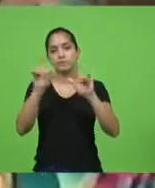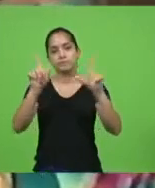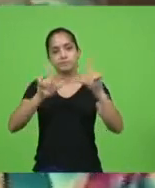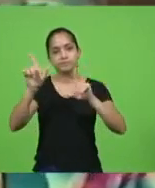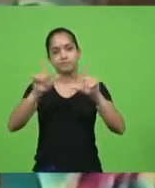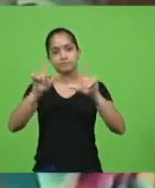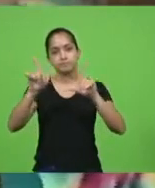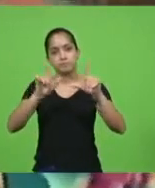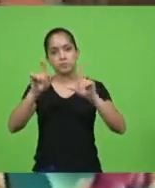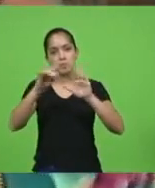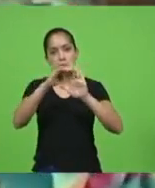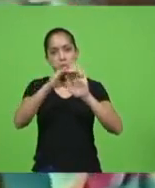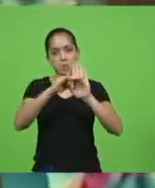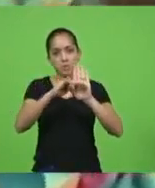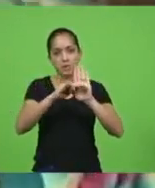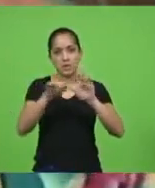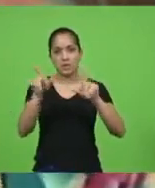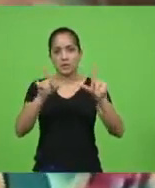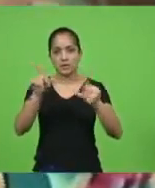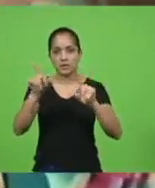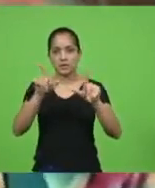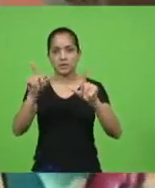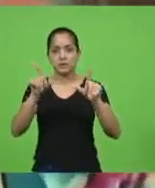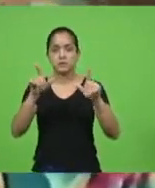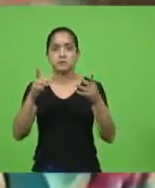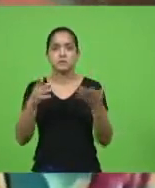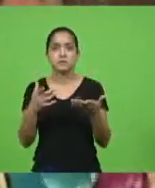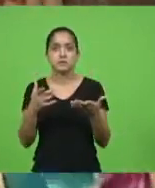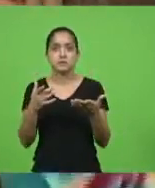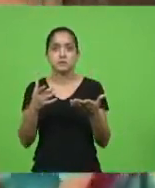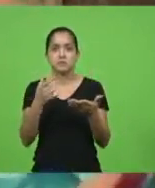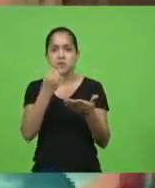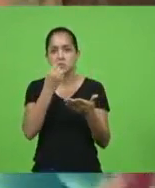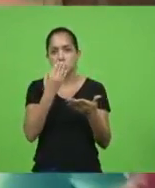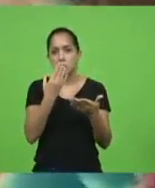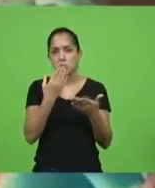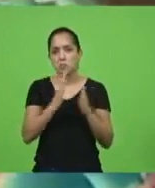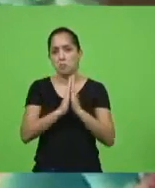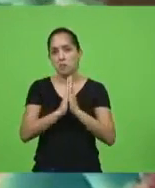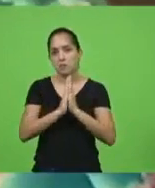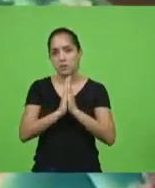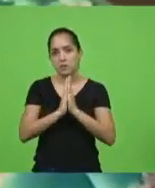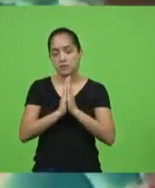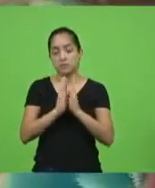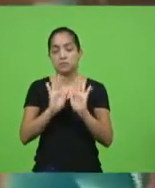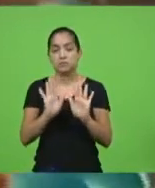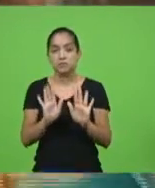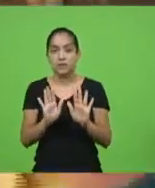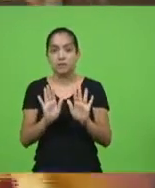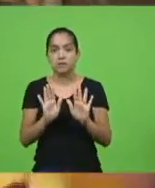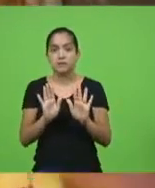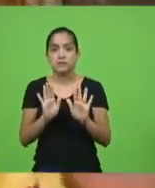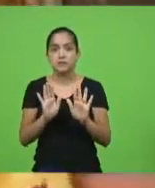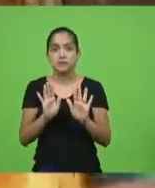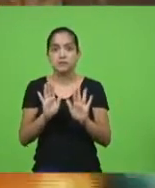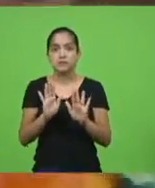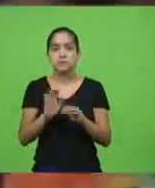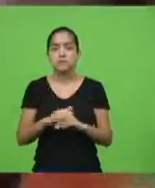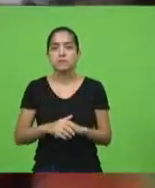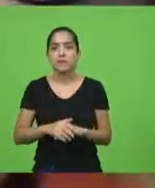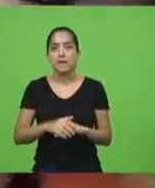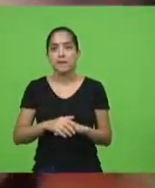boazinha, é boa, é chocante, é boazinha, um apelo, né, melhor do que a outra,